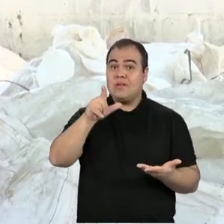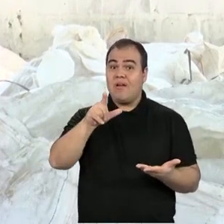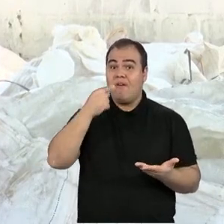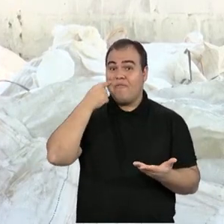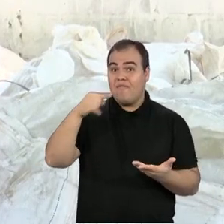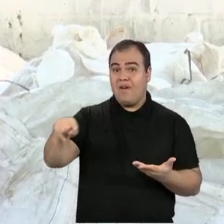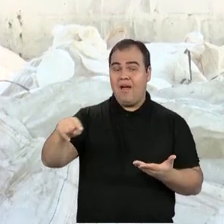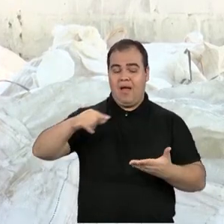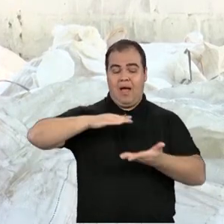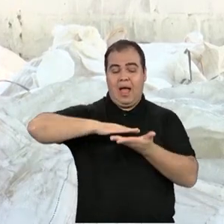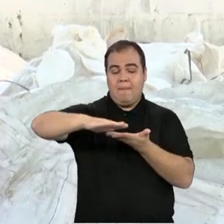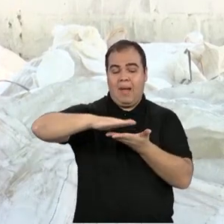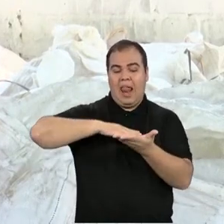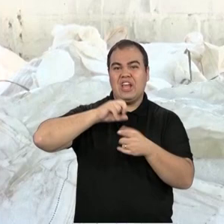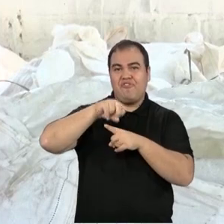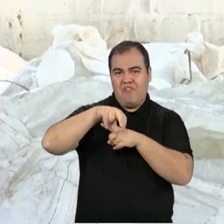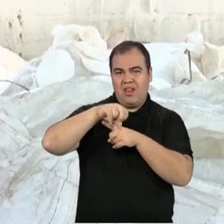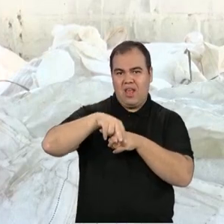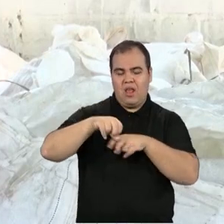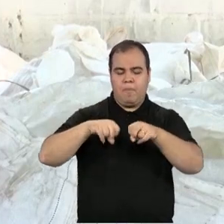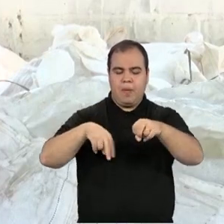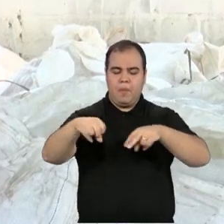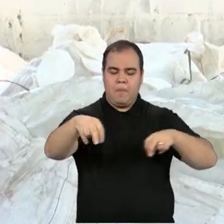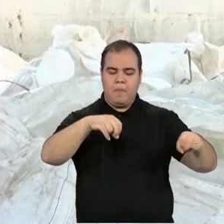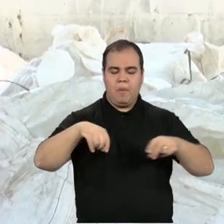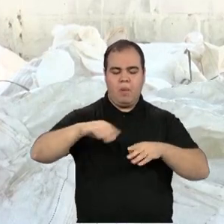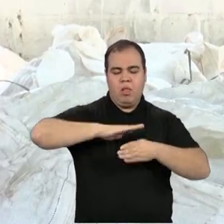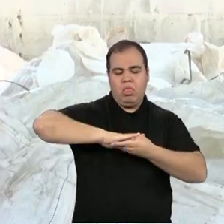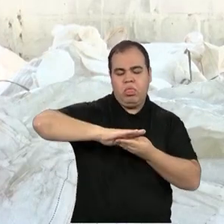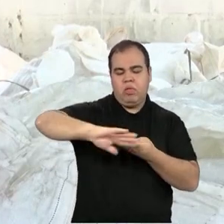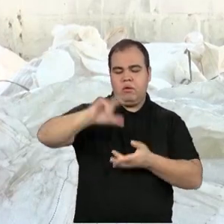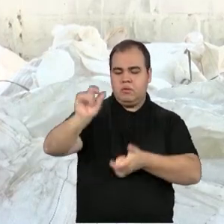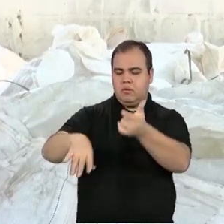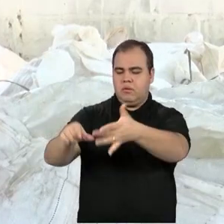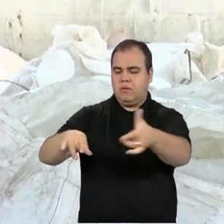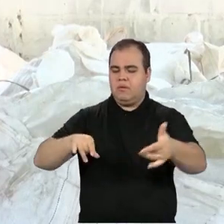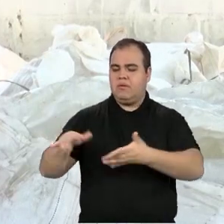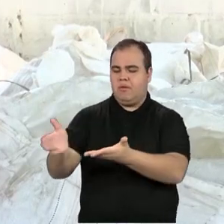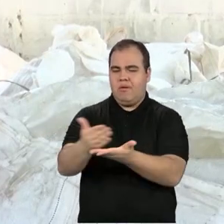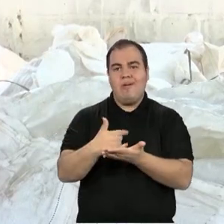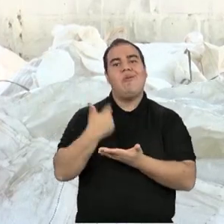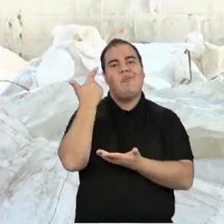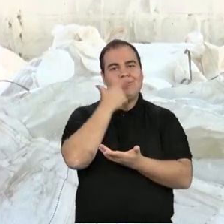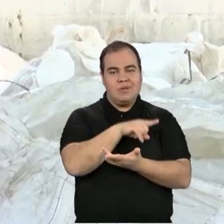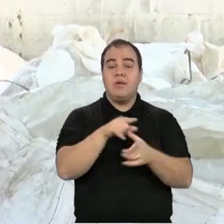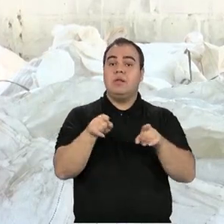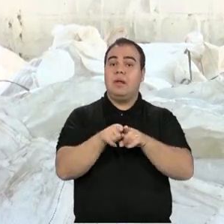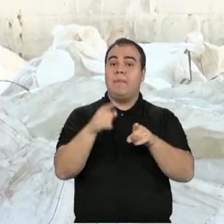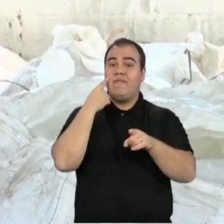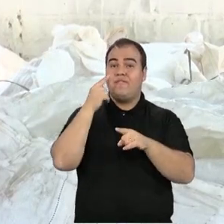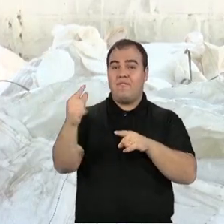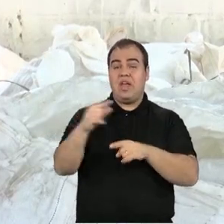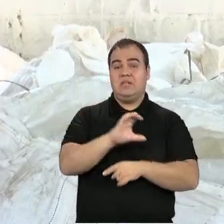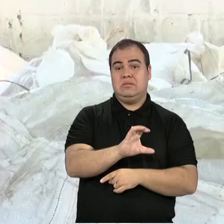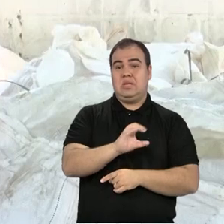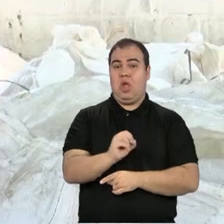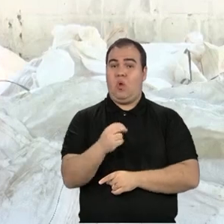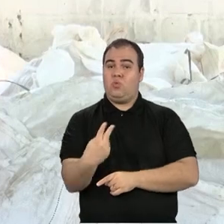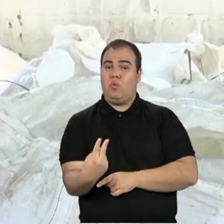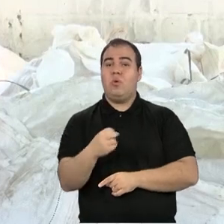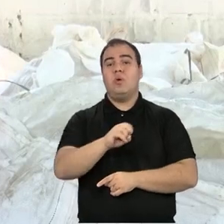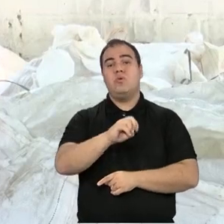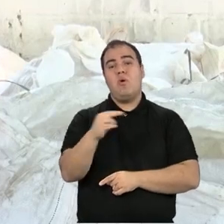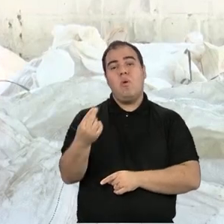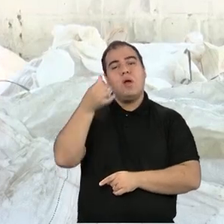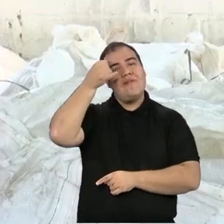agrotóxico. Então, a economia que gera, tanto a nível da pegada de carbono, quanto também da evitada de